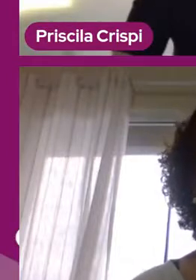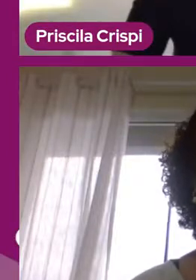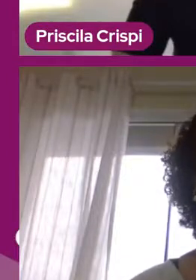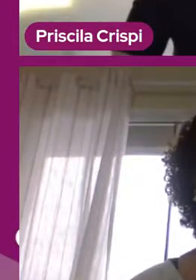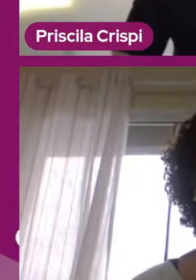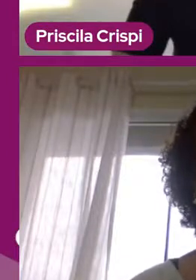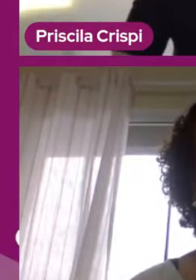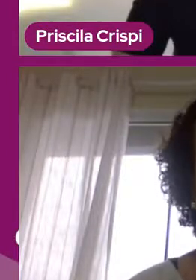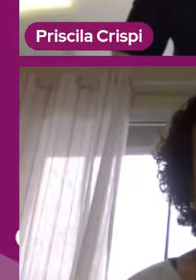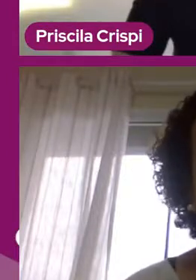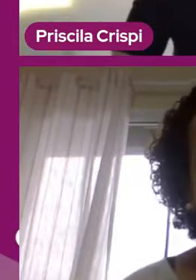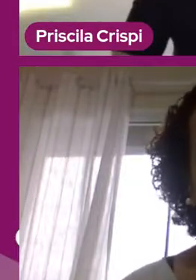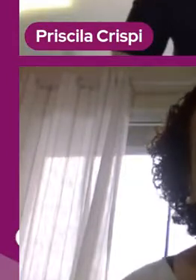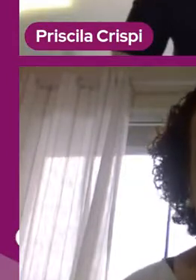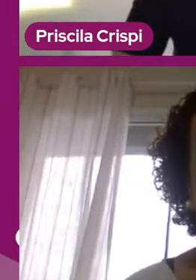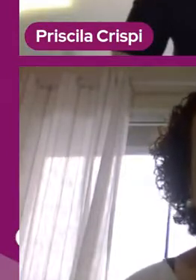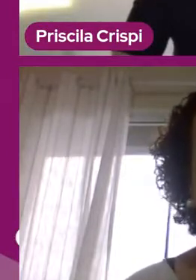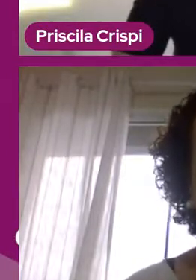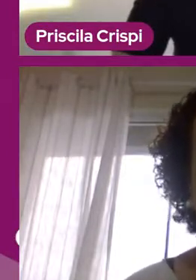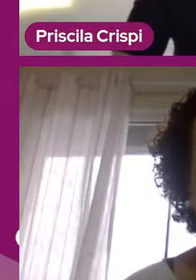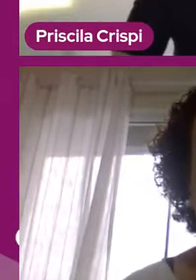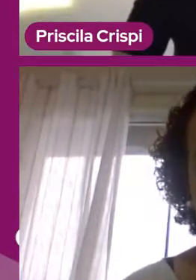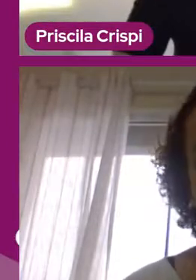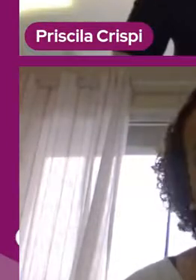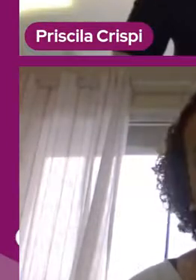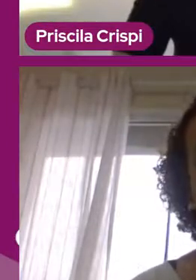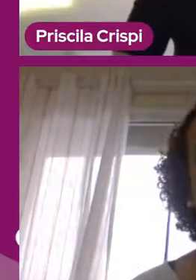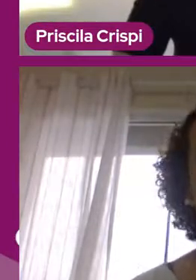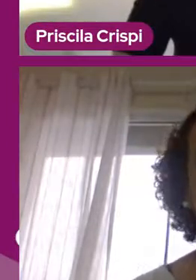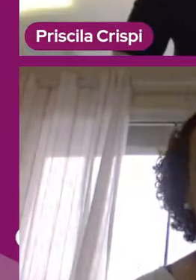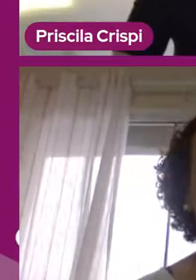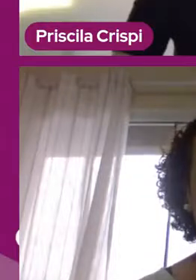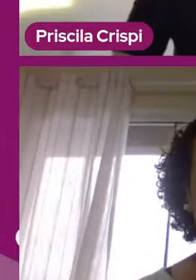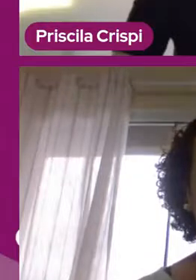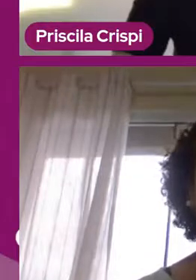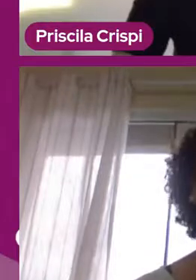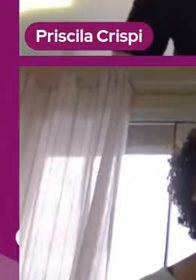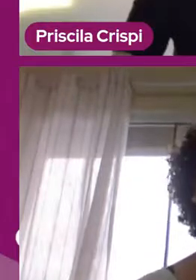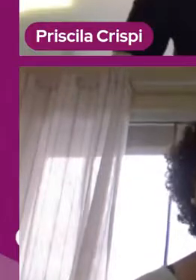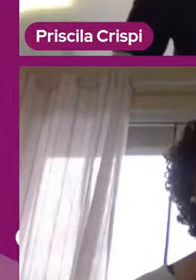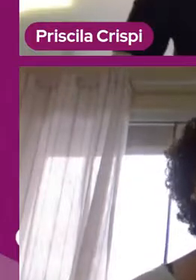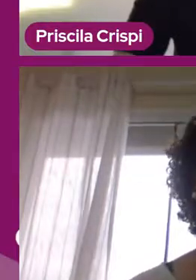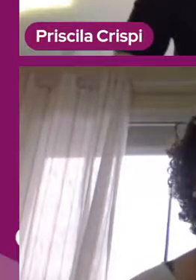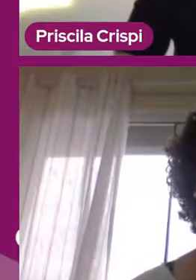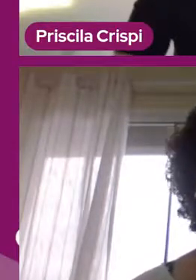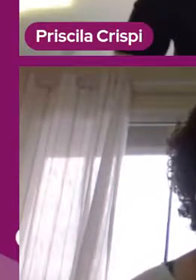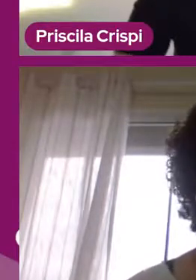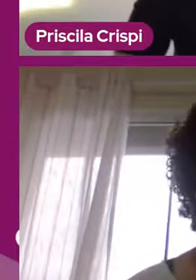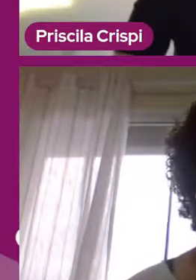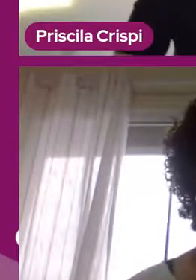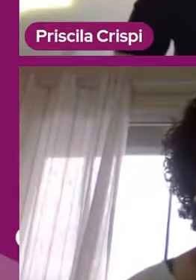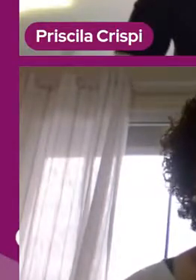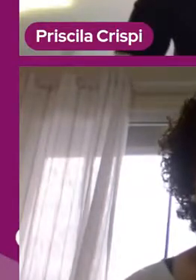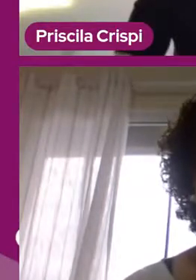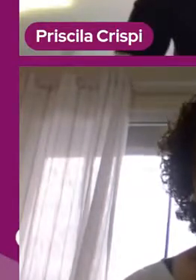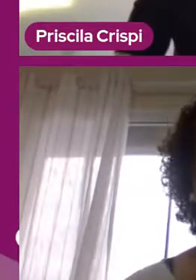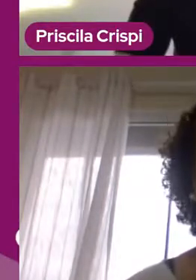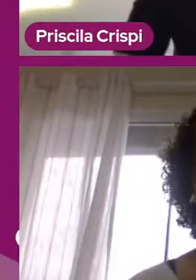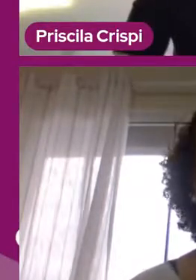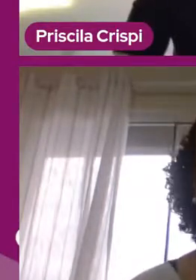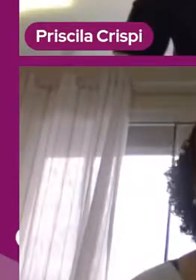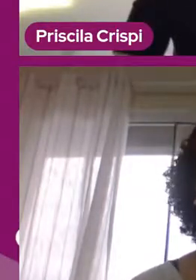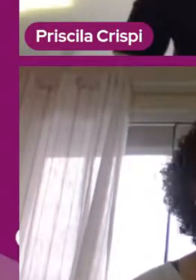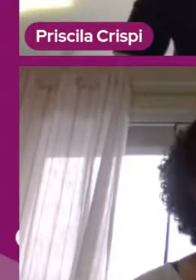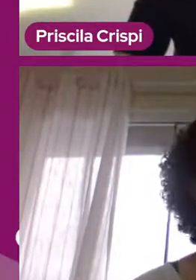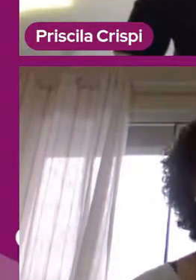criou recentemente o Cine a Pecatu. Então, quando vocês convidaram a escola para participar do